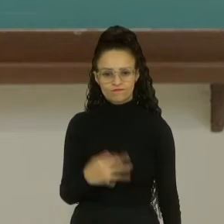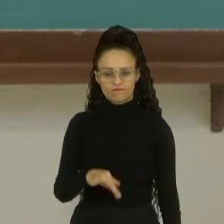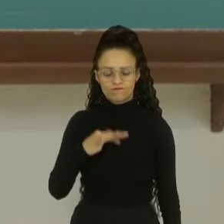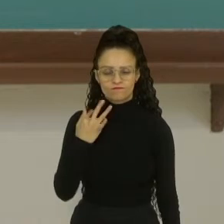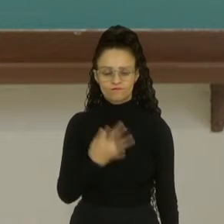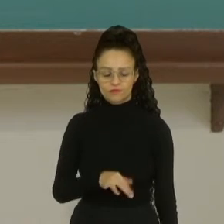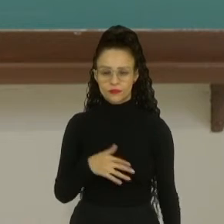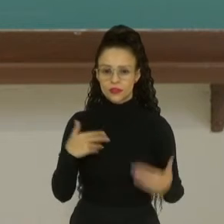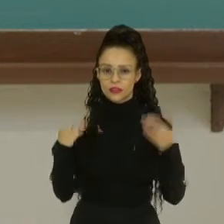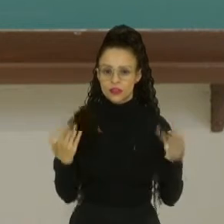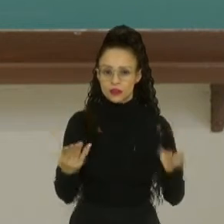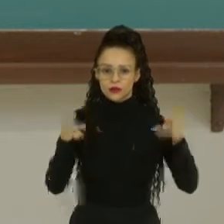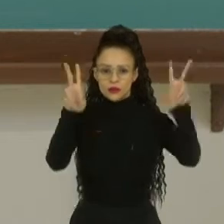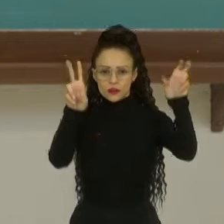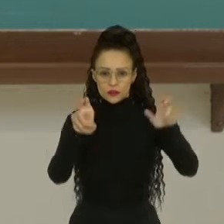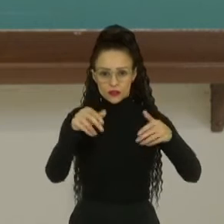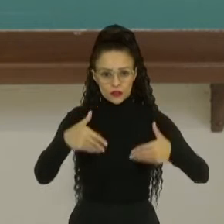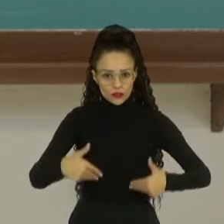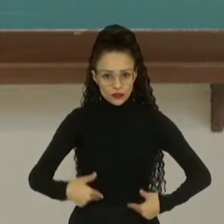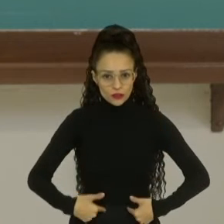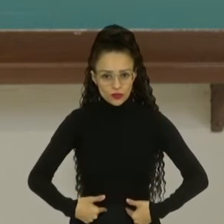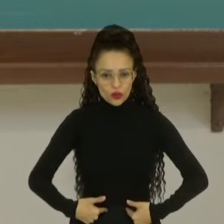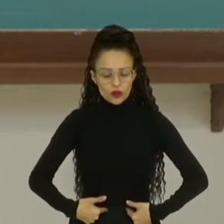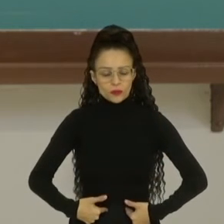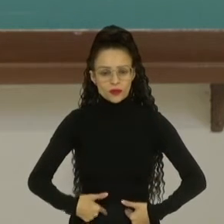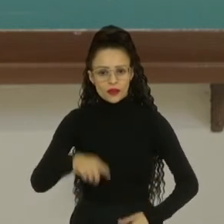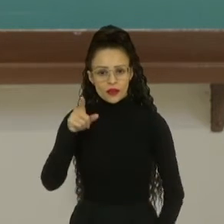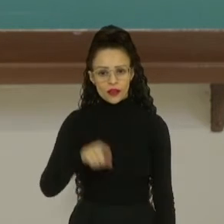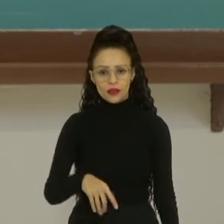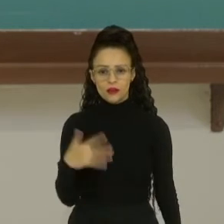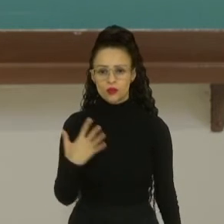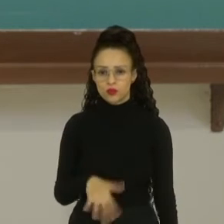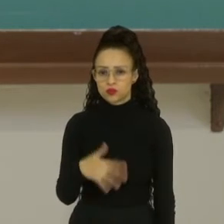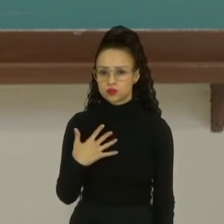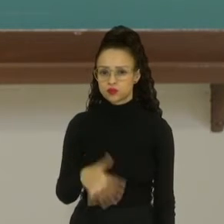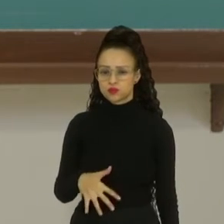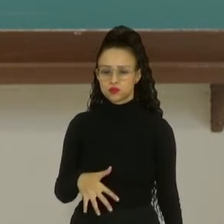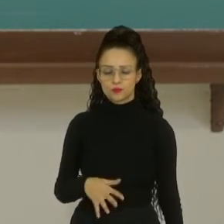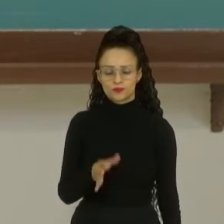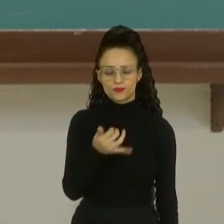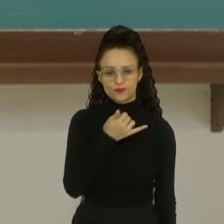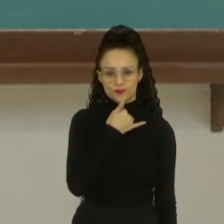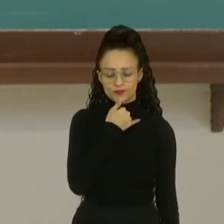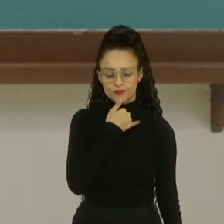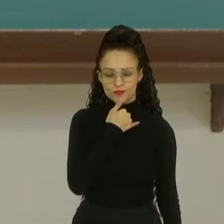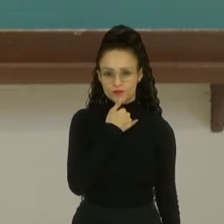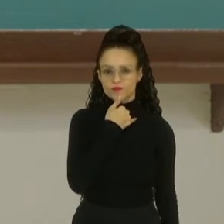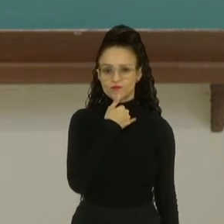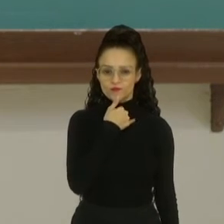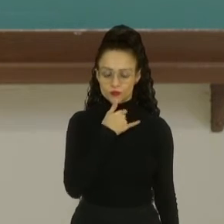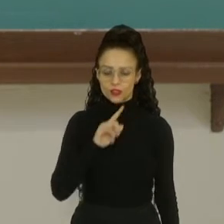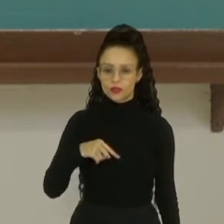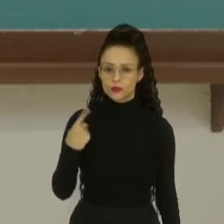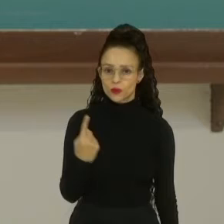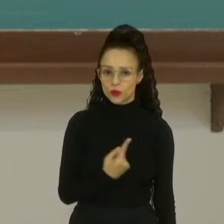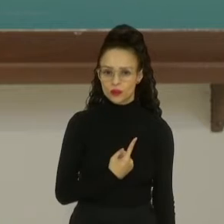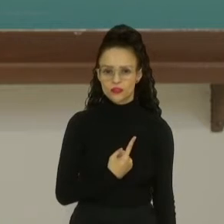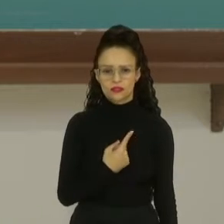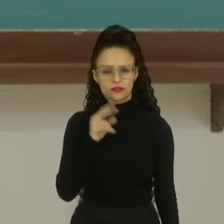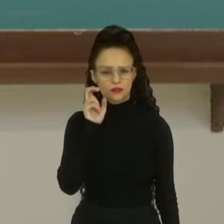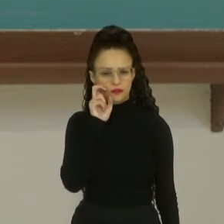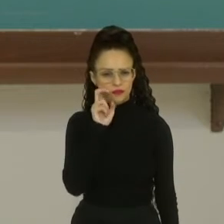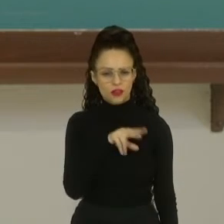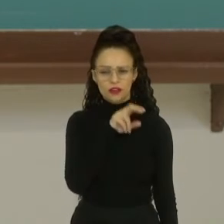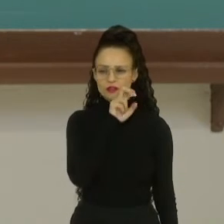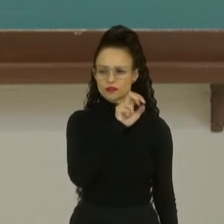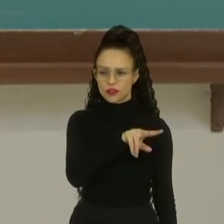Então, a questão da fome, uma coisa muito chocante, muito triste. Nós ainda acompanharmos muitas